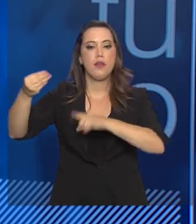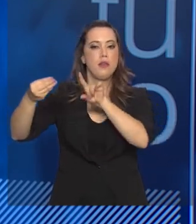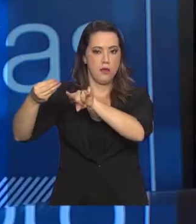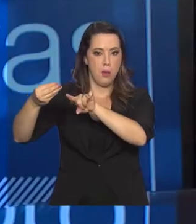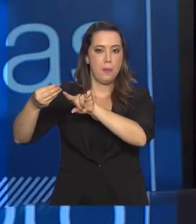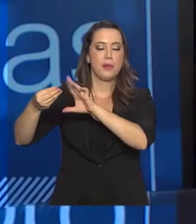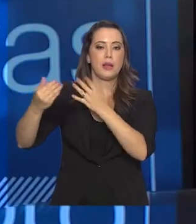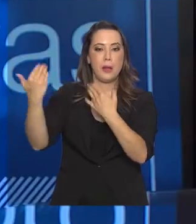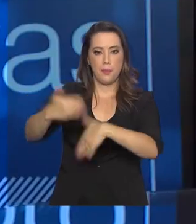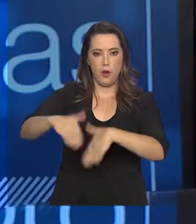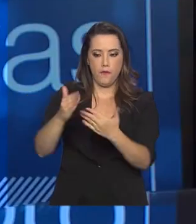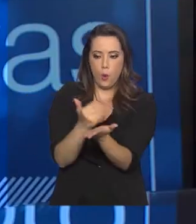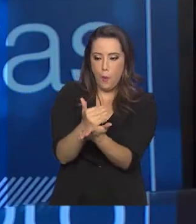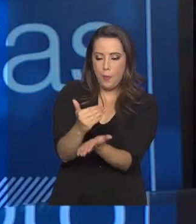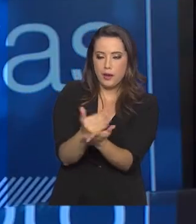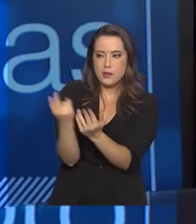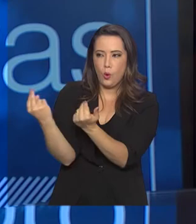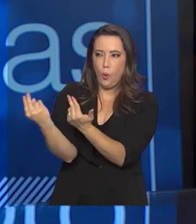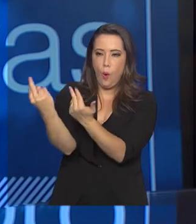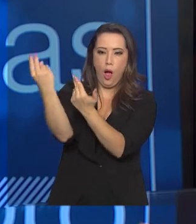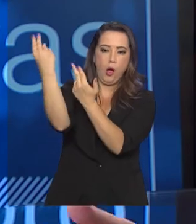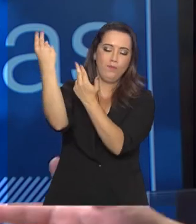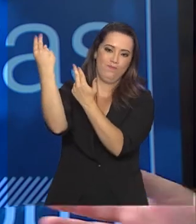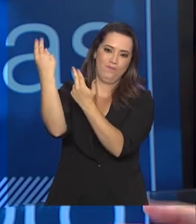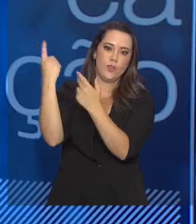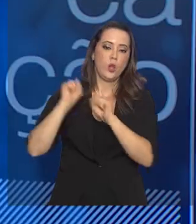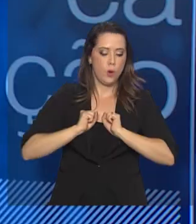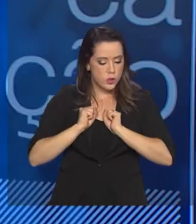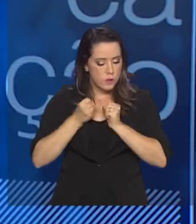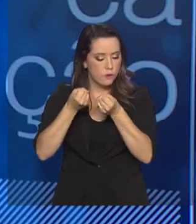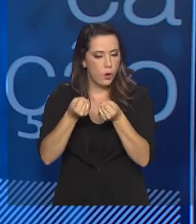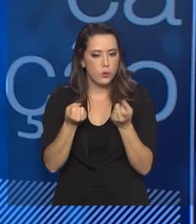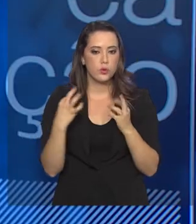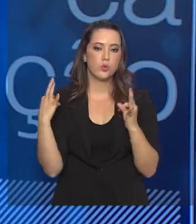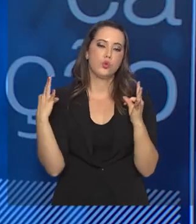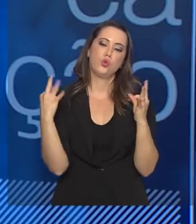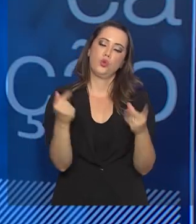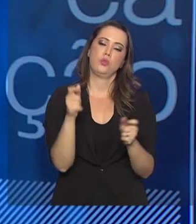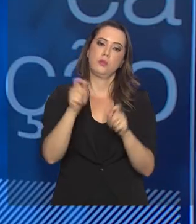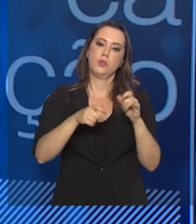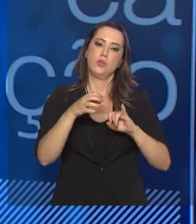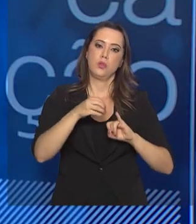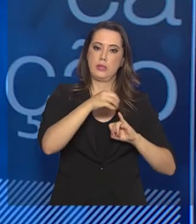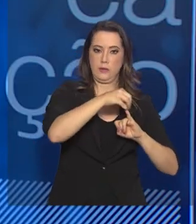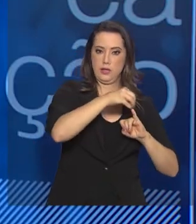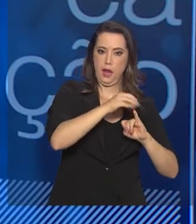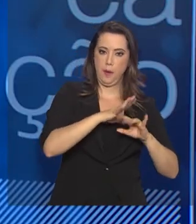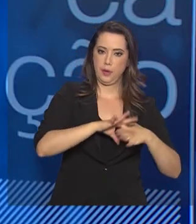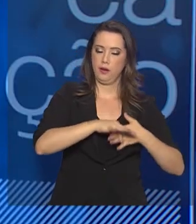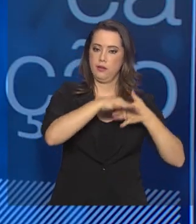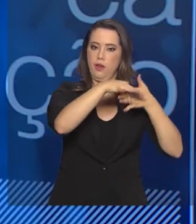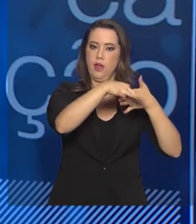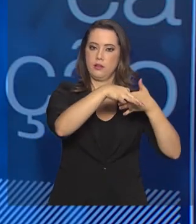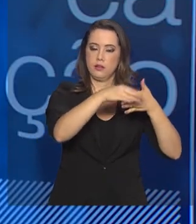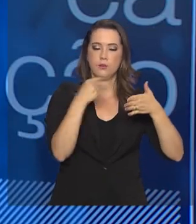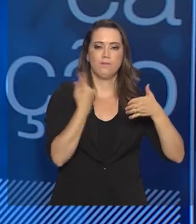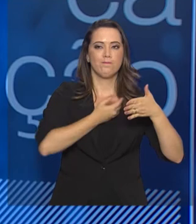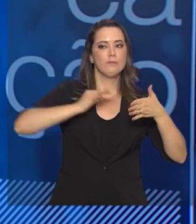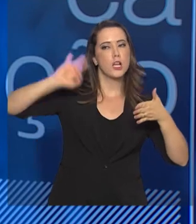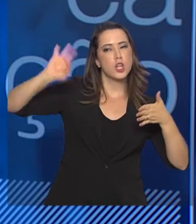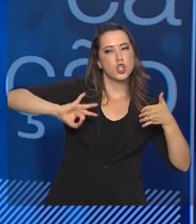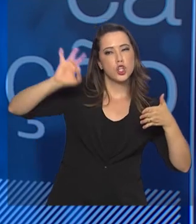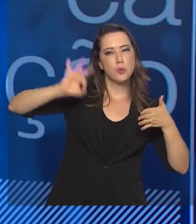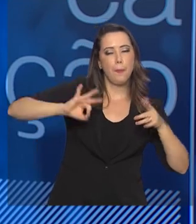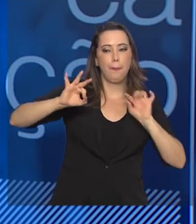prova inicie no mesmo horário. Então, é um esforço muito grande de todo mundo e o INEP faz essa coordenação. A gente idealiza